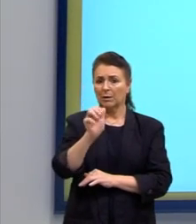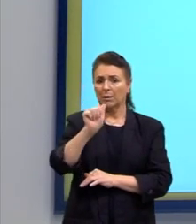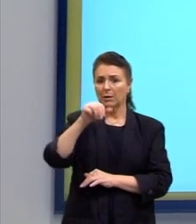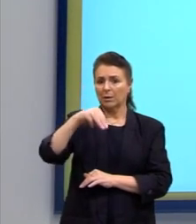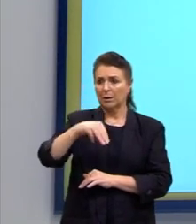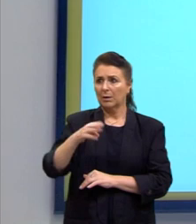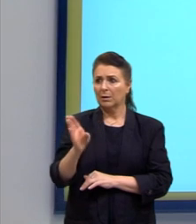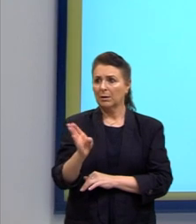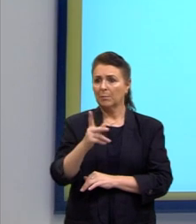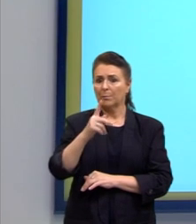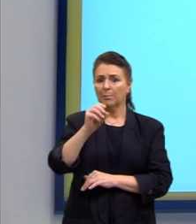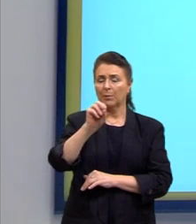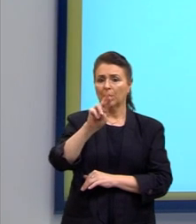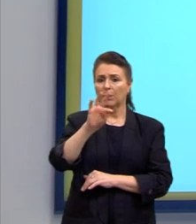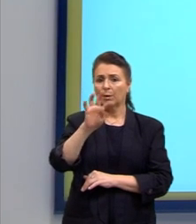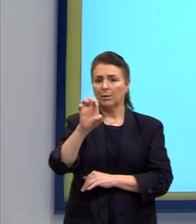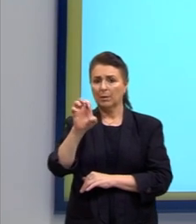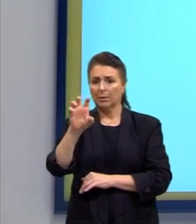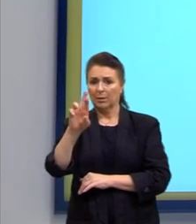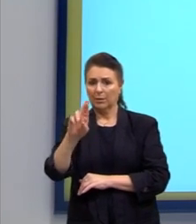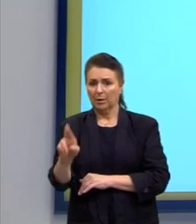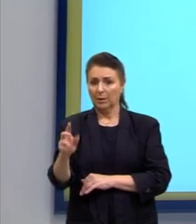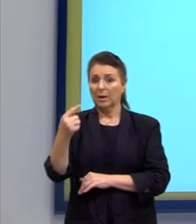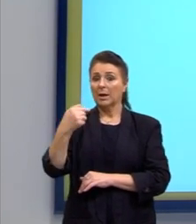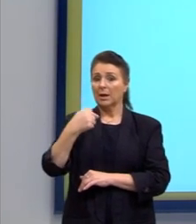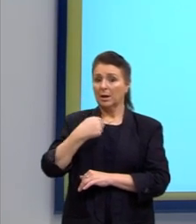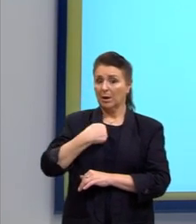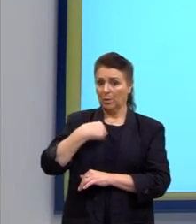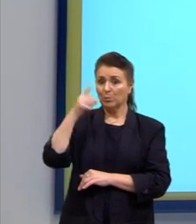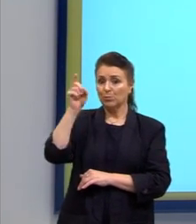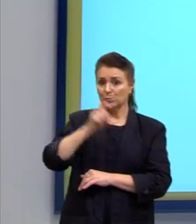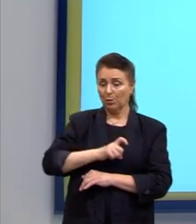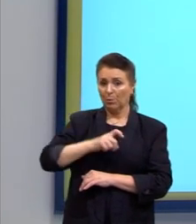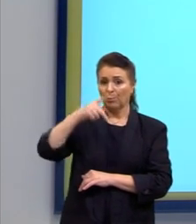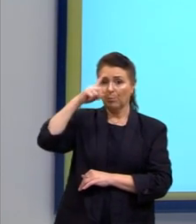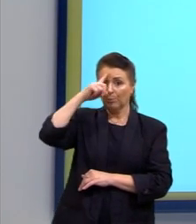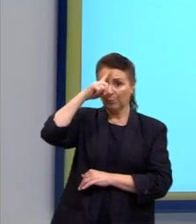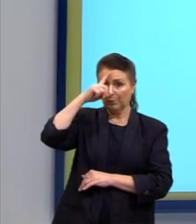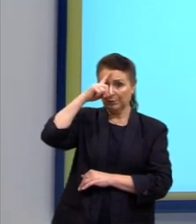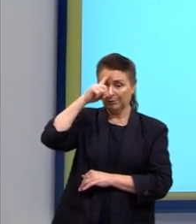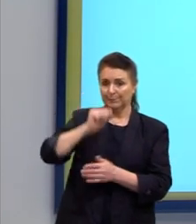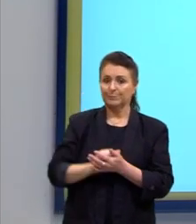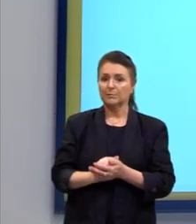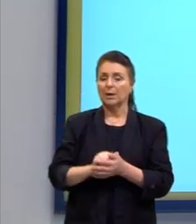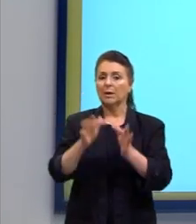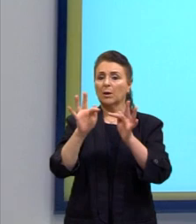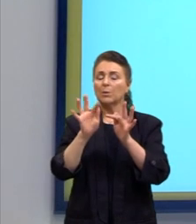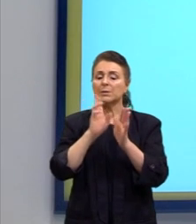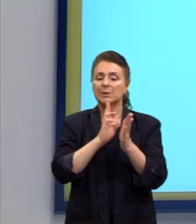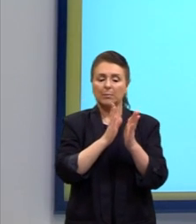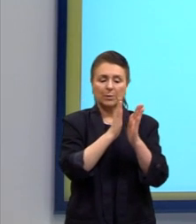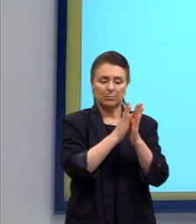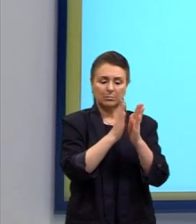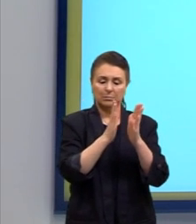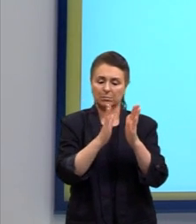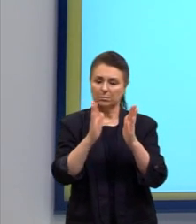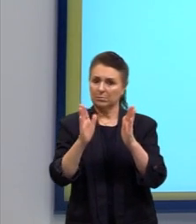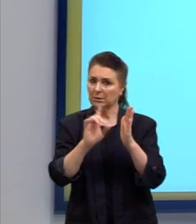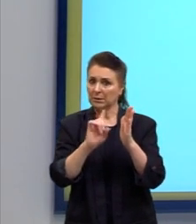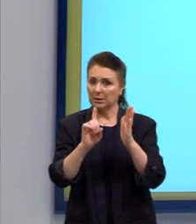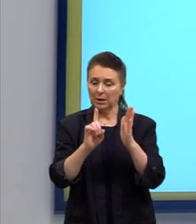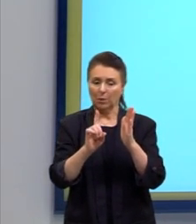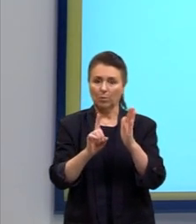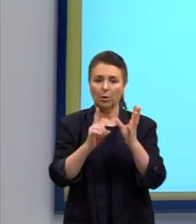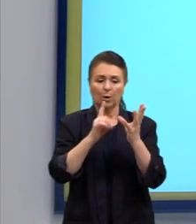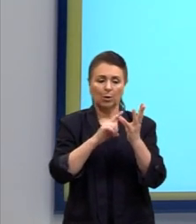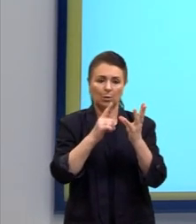Porém, vogais e consoantes, elas vão ter que vir sempre intercaladas. Então, não vai aparecer duas vogais ou